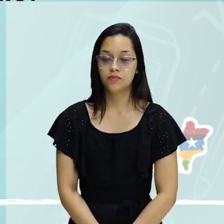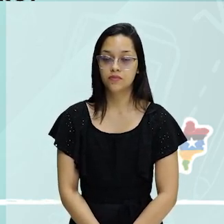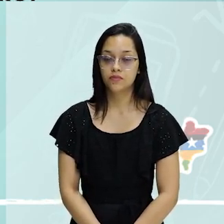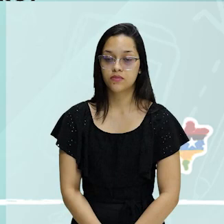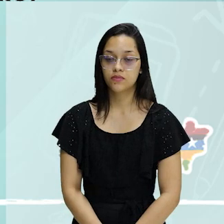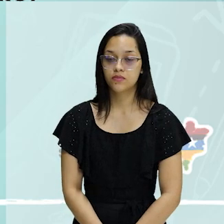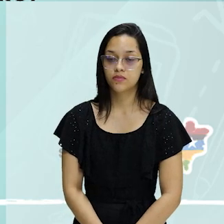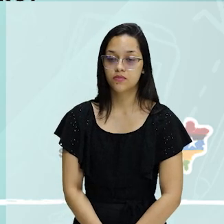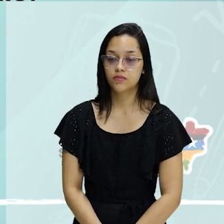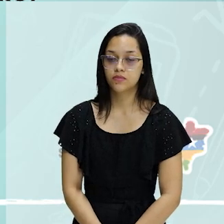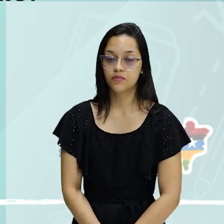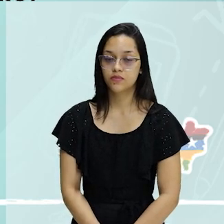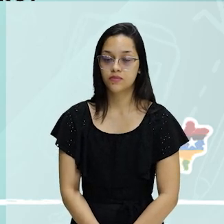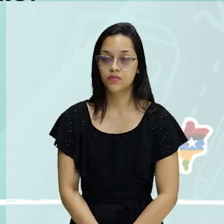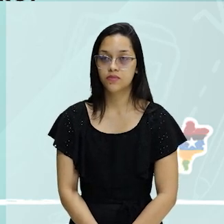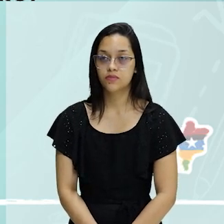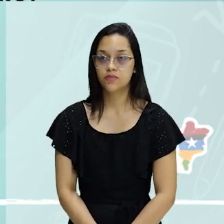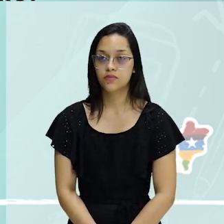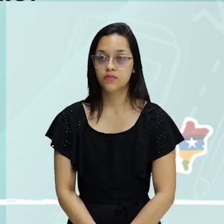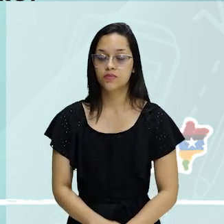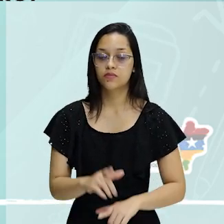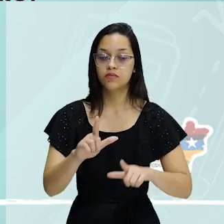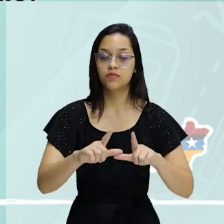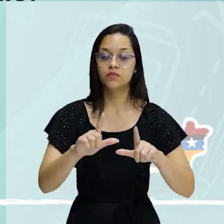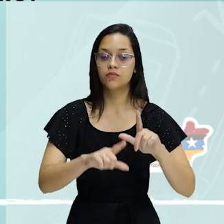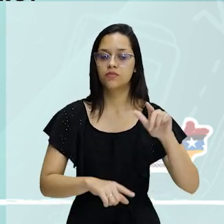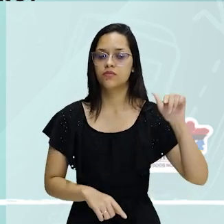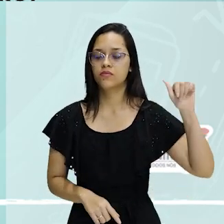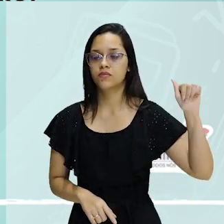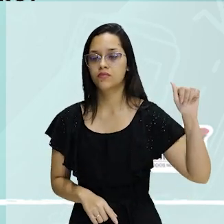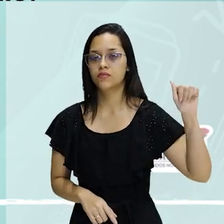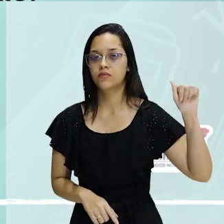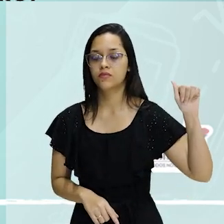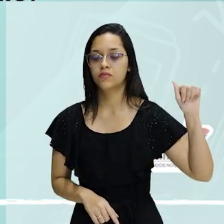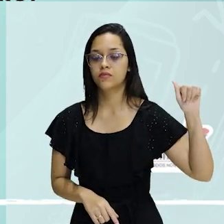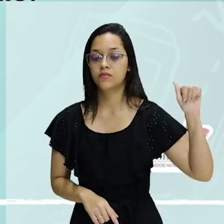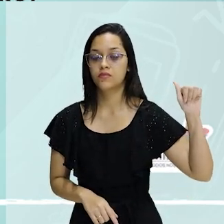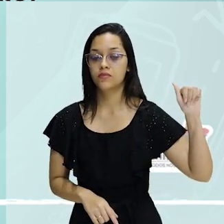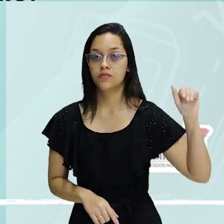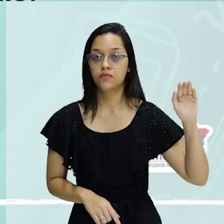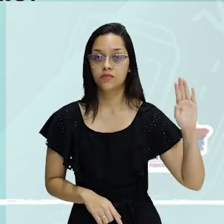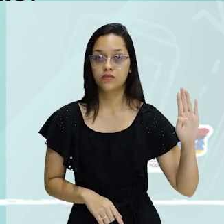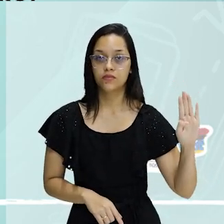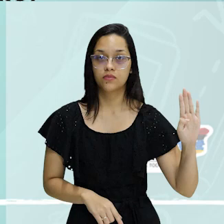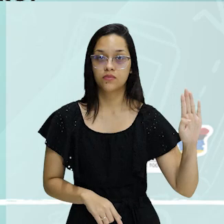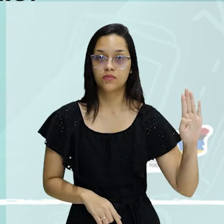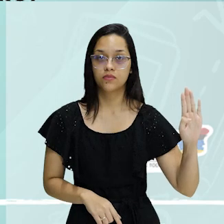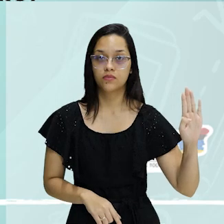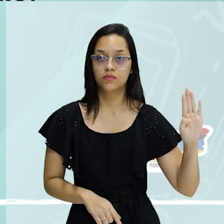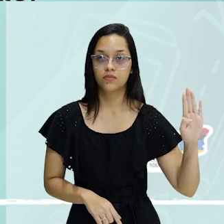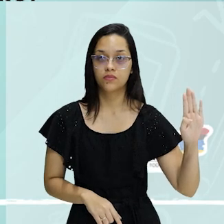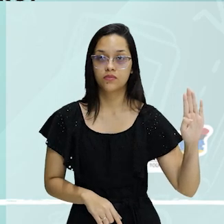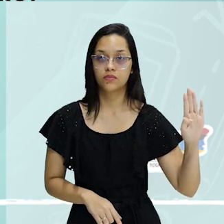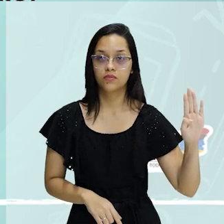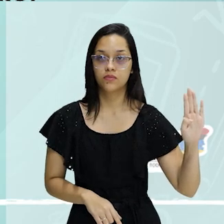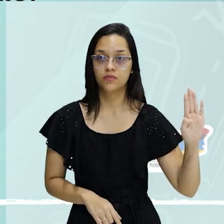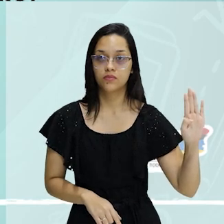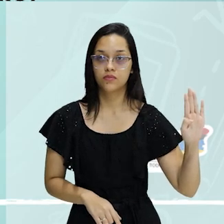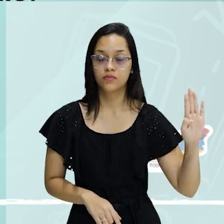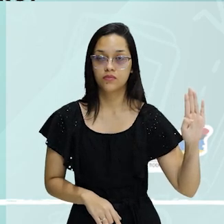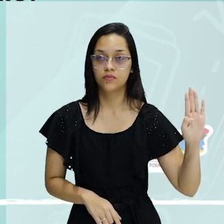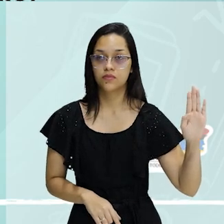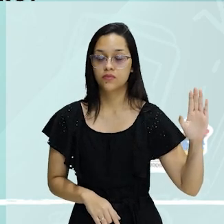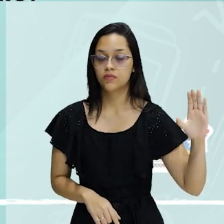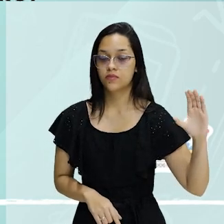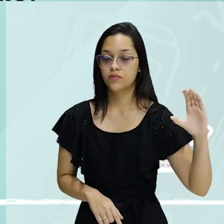hipertextualidade configura-se como um elemento originário dos textos eletrônicos, conexão imediata e reduzida ao texto